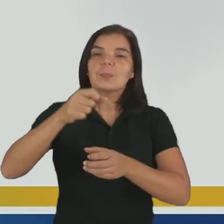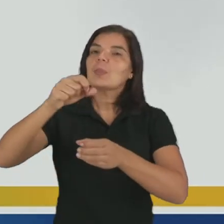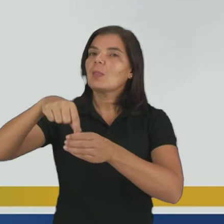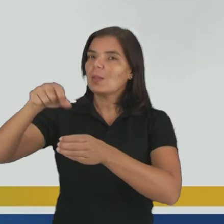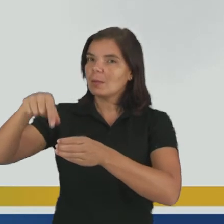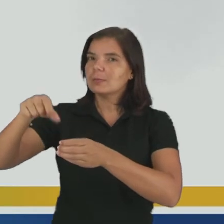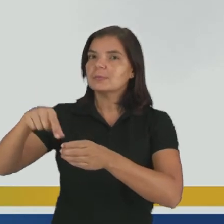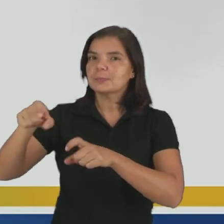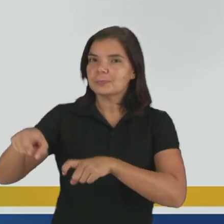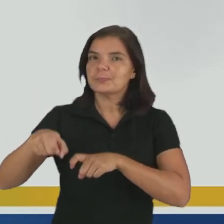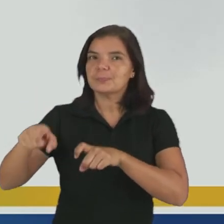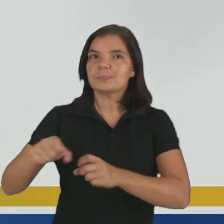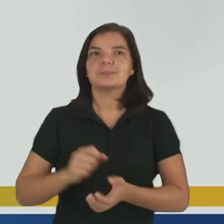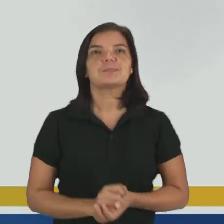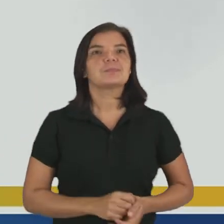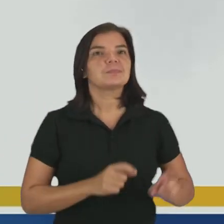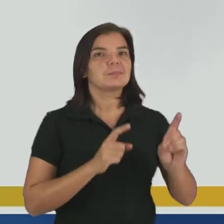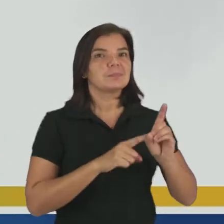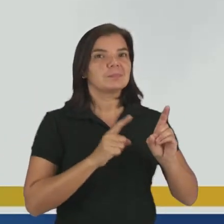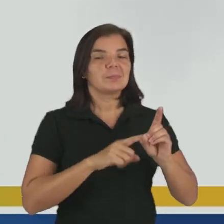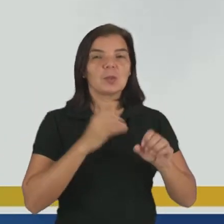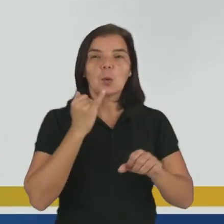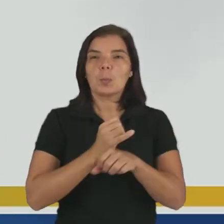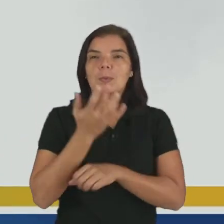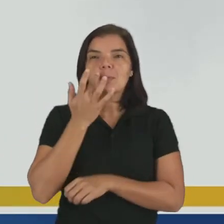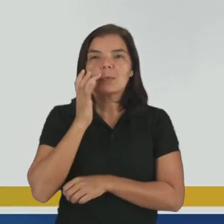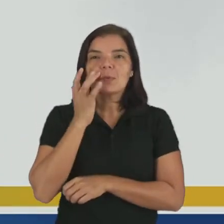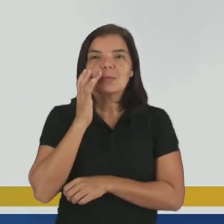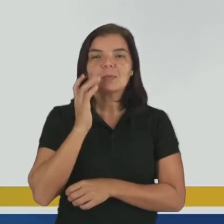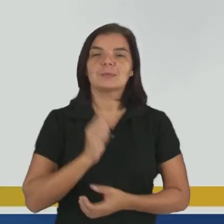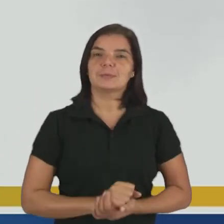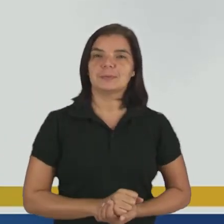agricultura, D, na mineração de ouro.